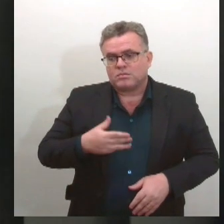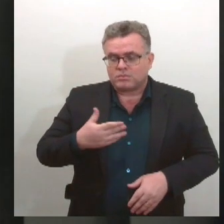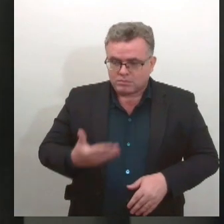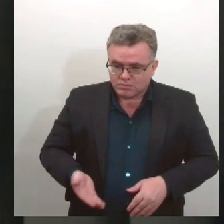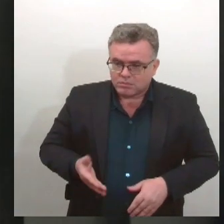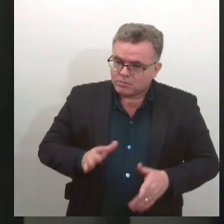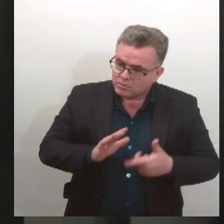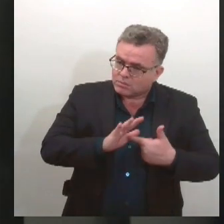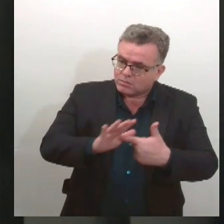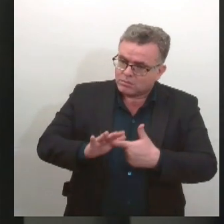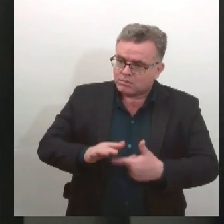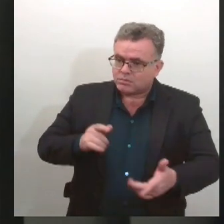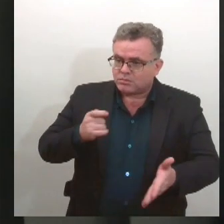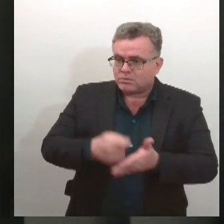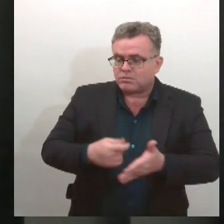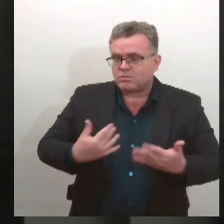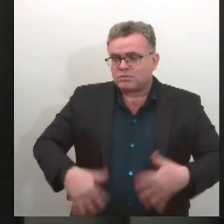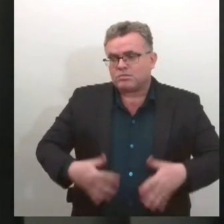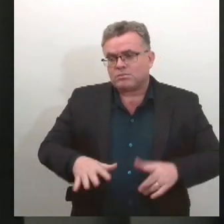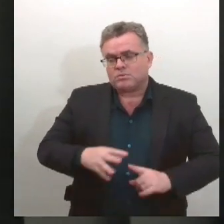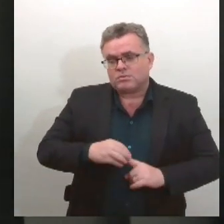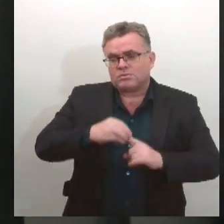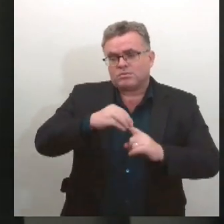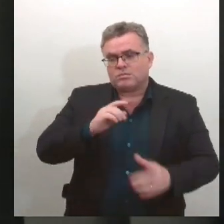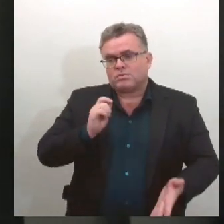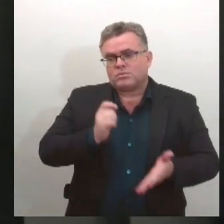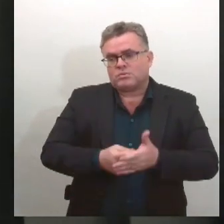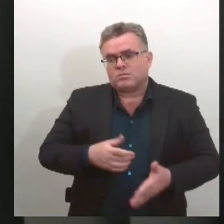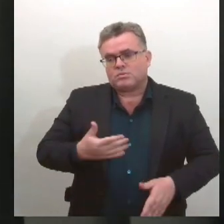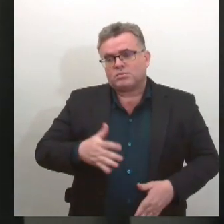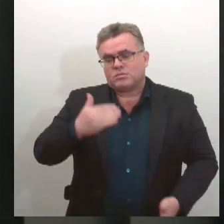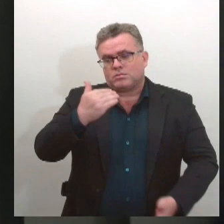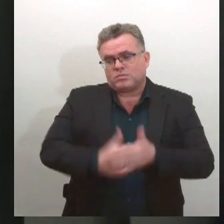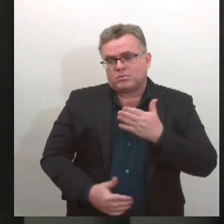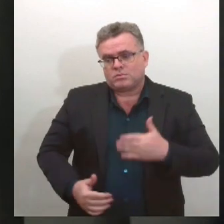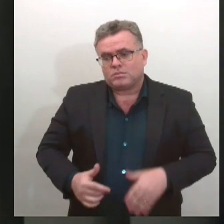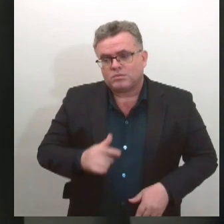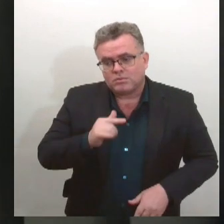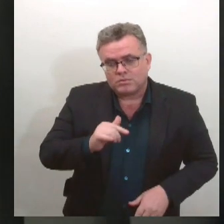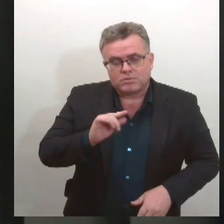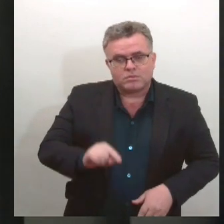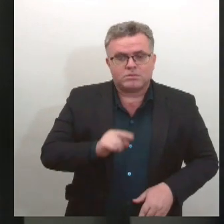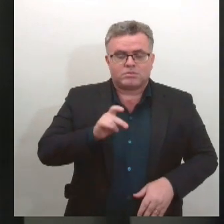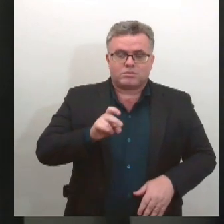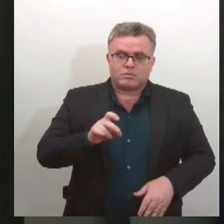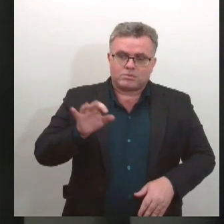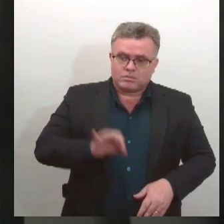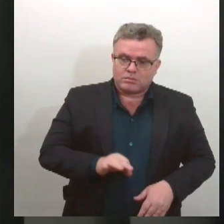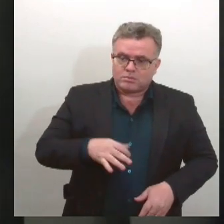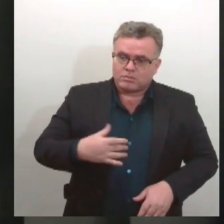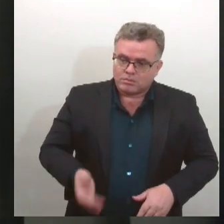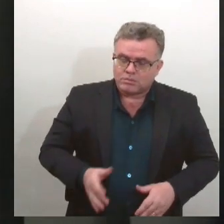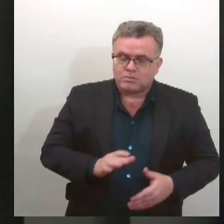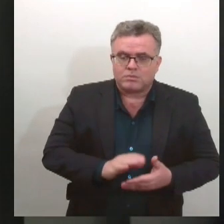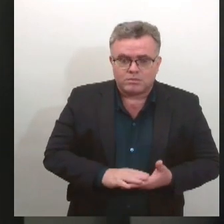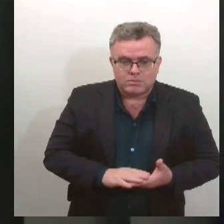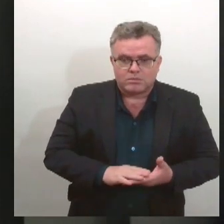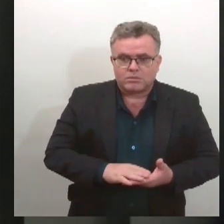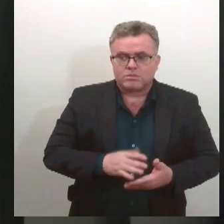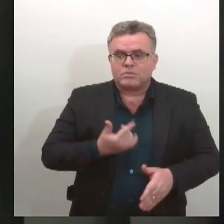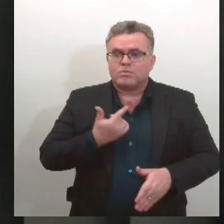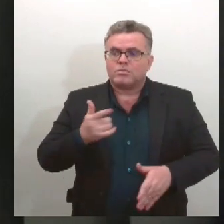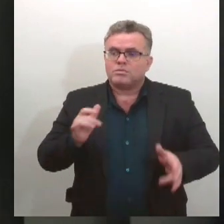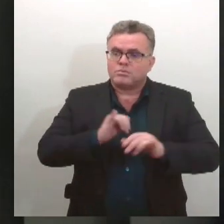cota única, garantindo desconto de 7,5% aplicado para a modalidade. Uma outra informação, mais de 7 mil